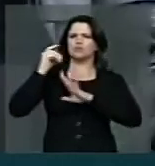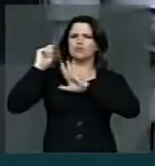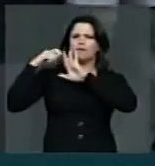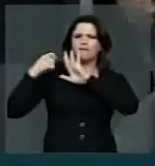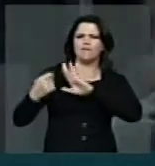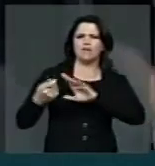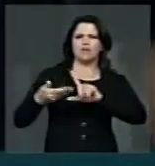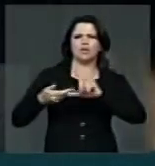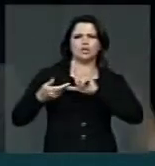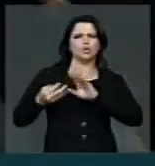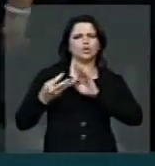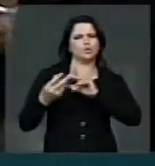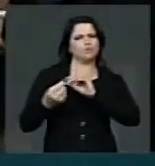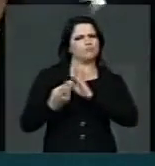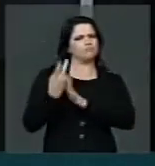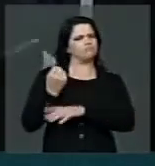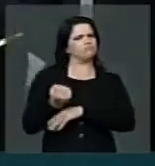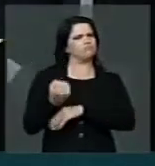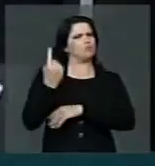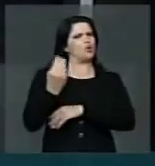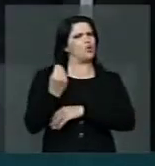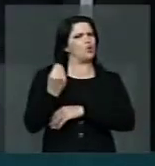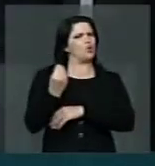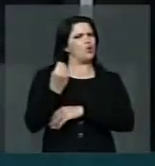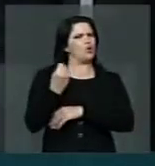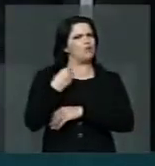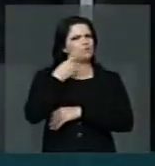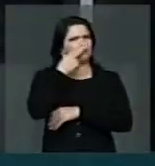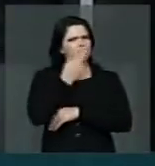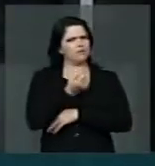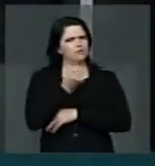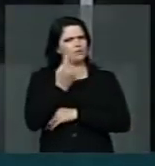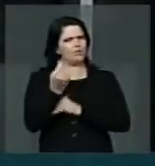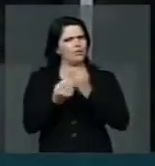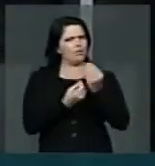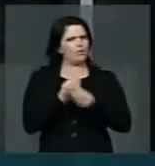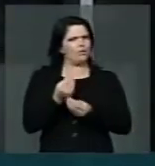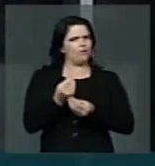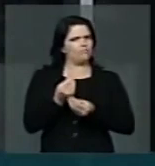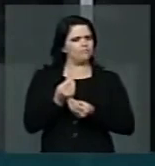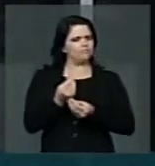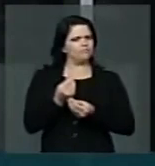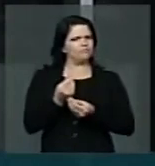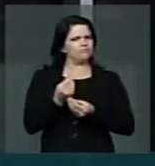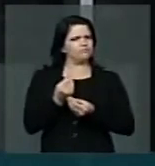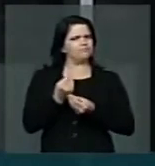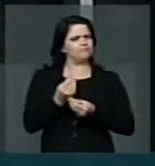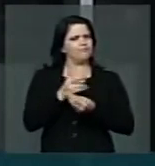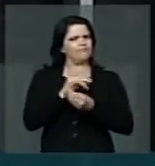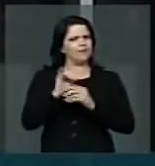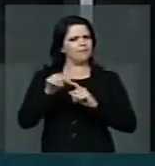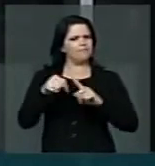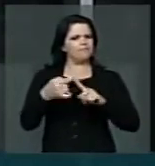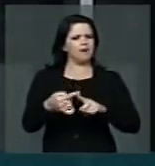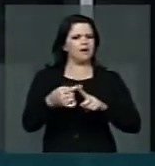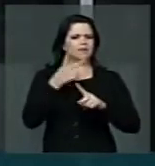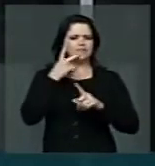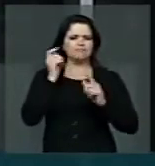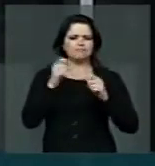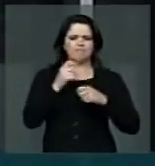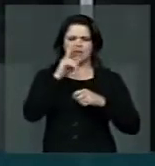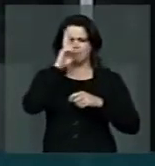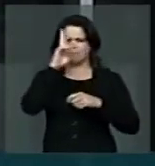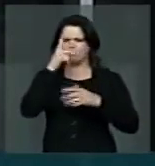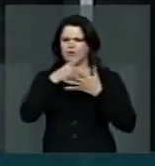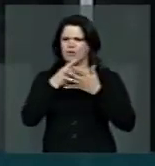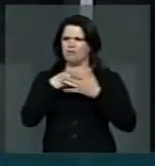quadro bastante perigoso. Um ovo da serpente parece estar sendo chocado aí, somando as posturas mais